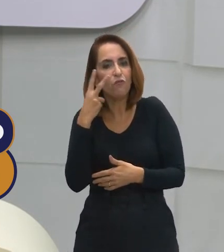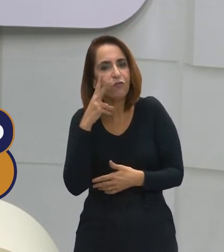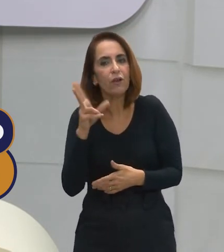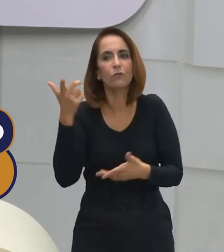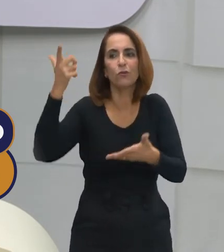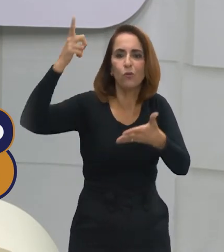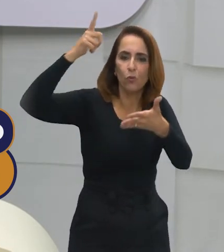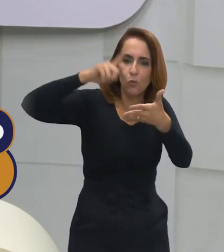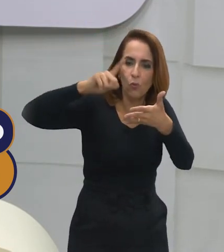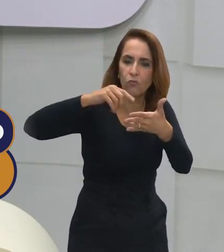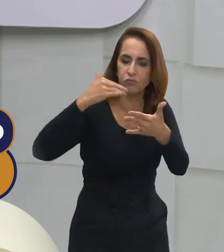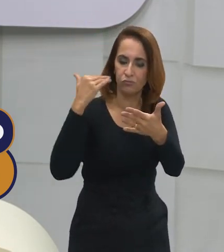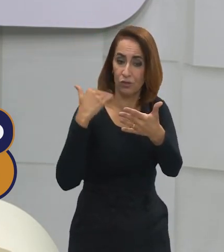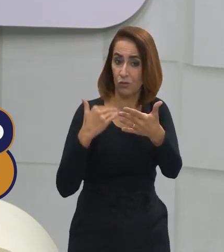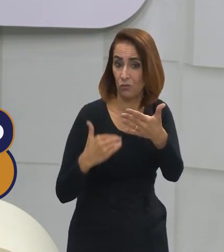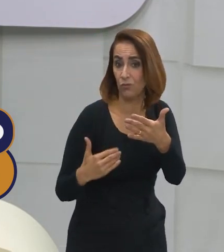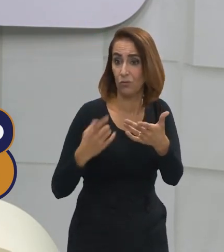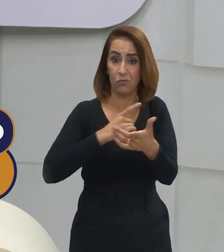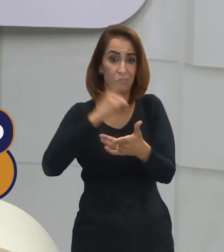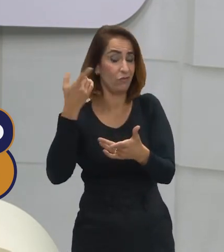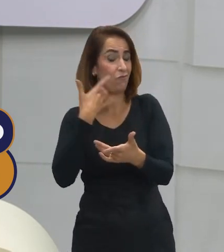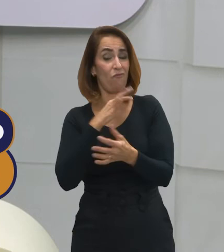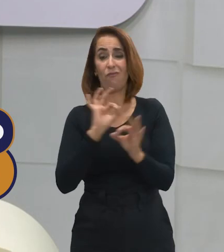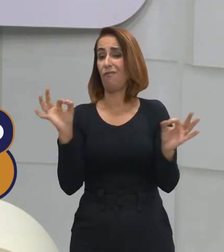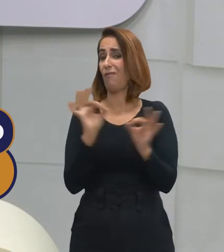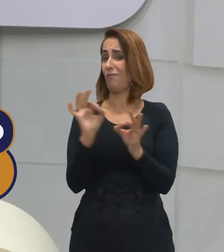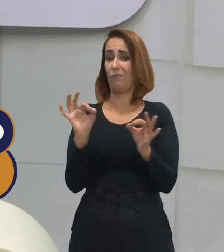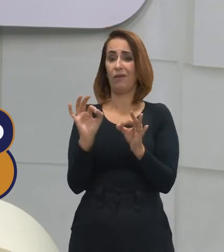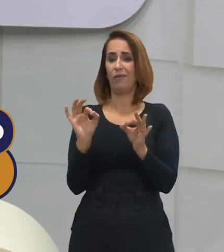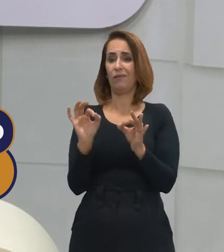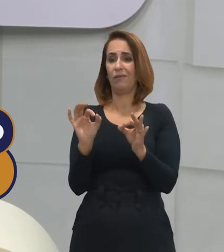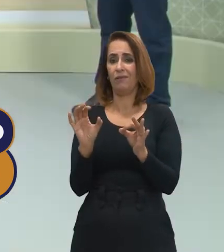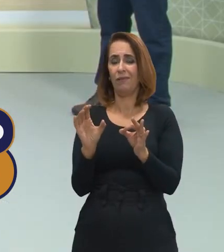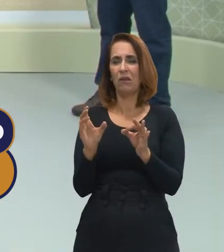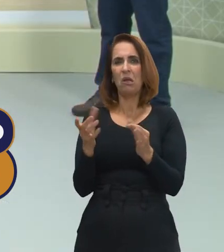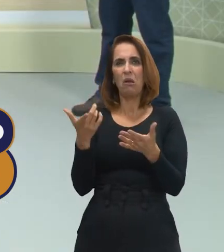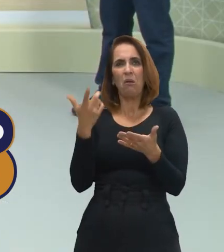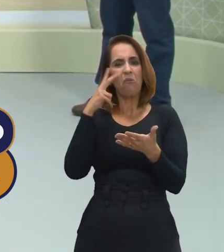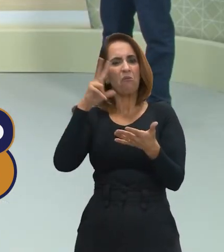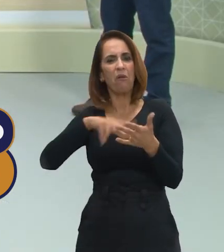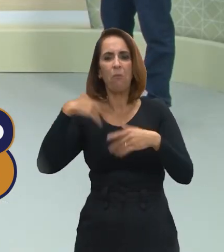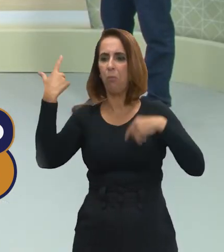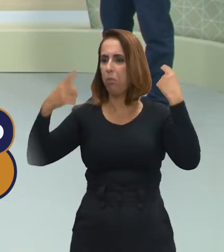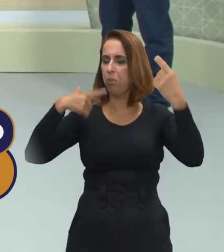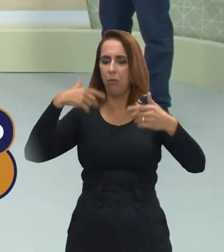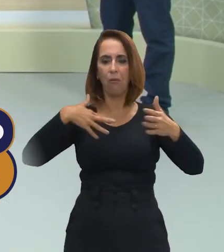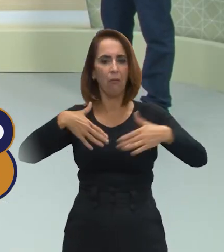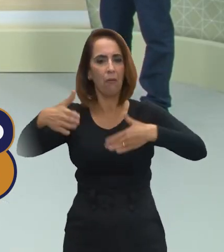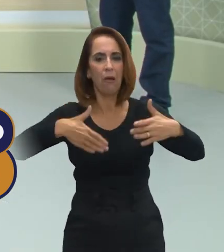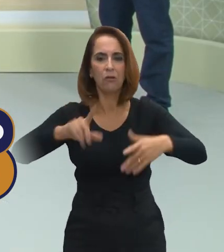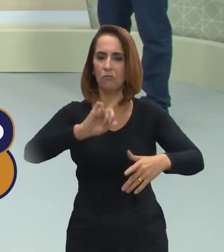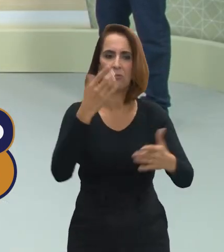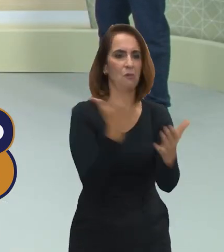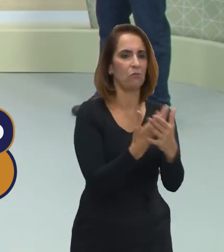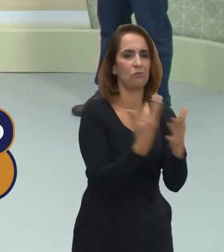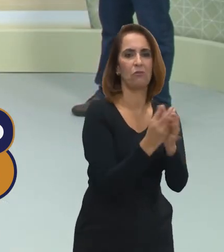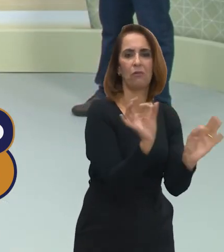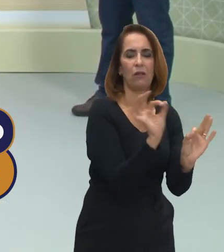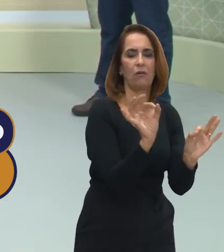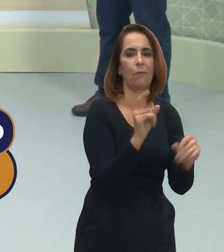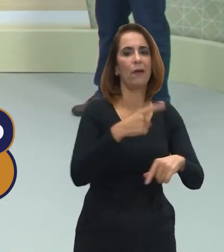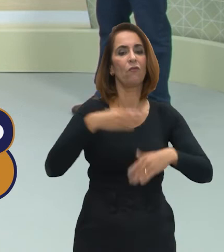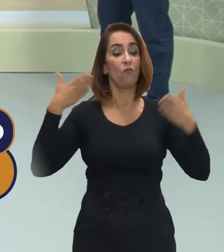então, nesses últimos dias aí não vale a pena o aluno ficar enlouquecido e correr atrás do que não estudou,